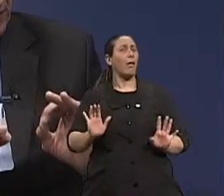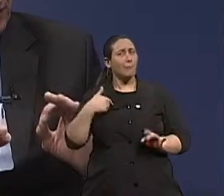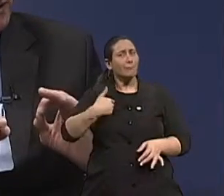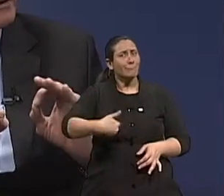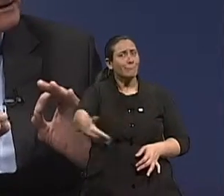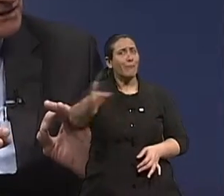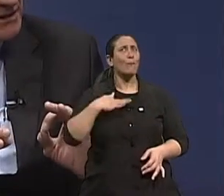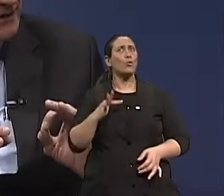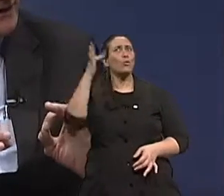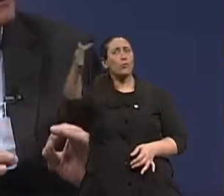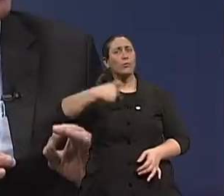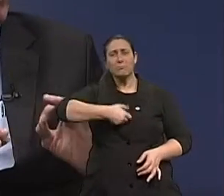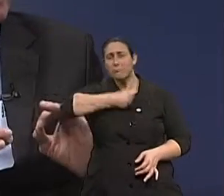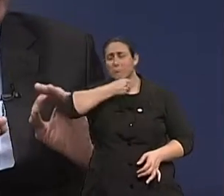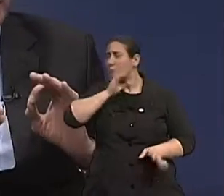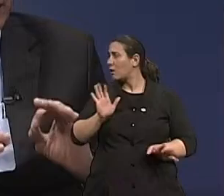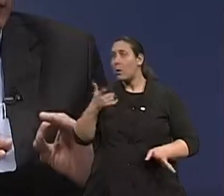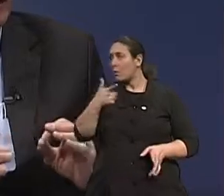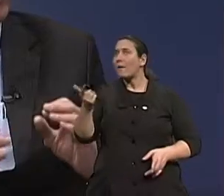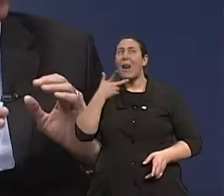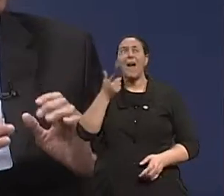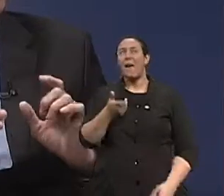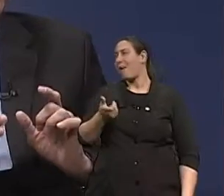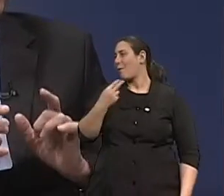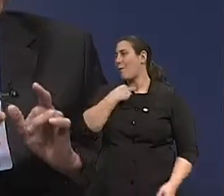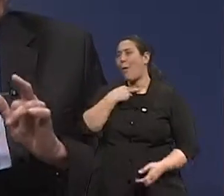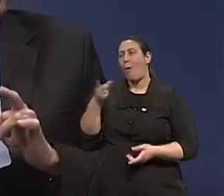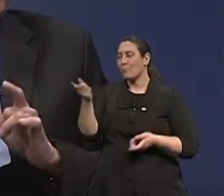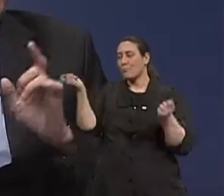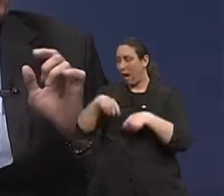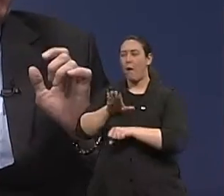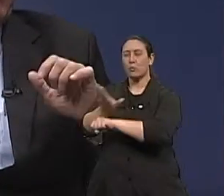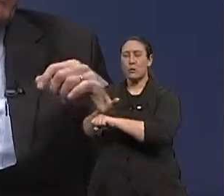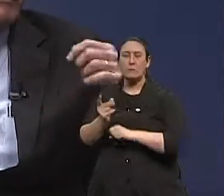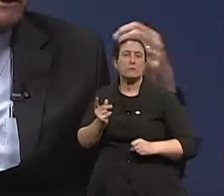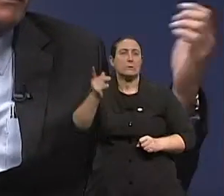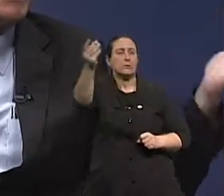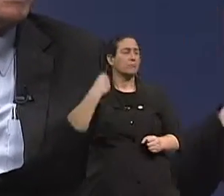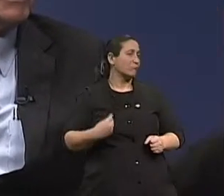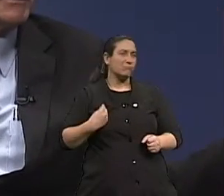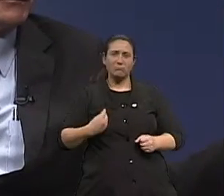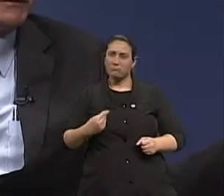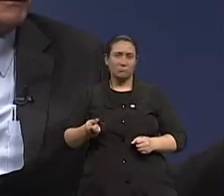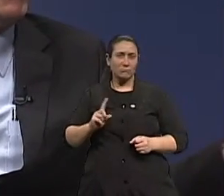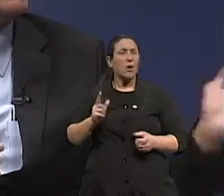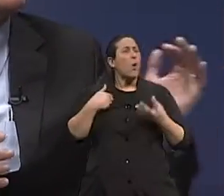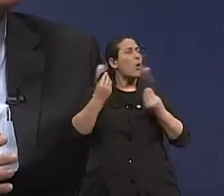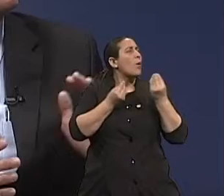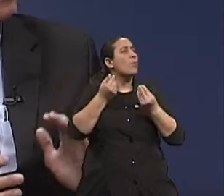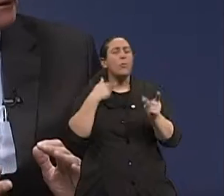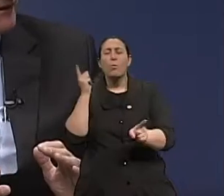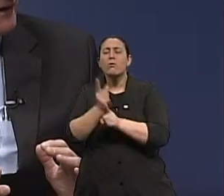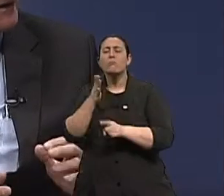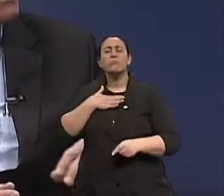eu vou repetir, não existe, que possa desacelerar. O que eu posso fazer para buscar o elixir da longa vida? É o meu